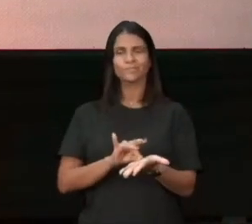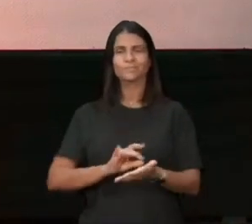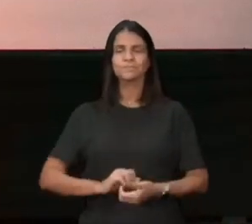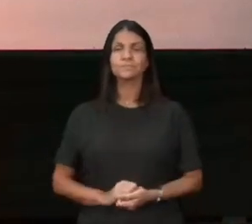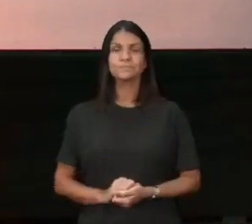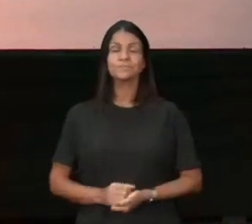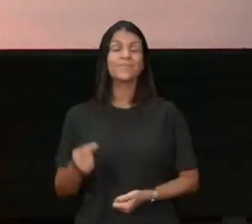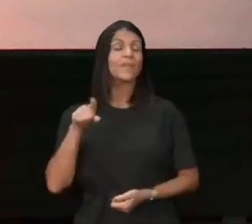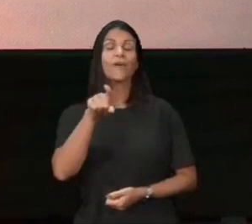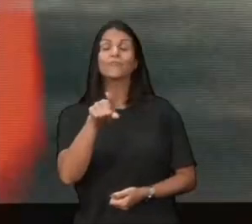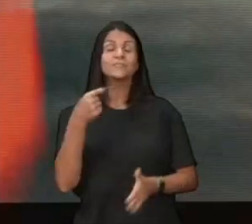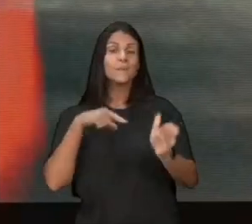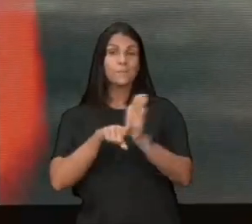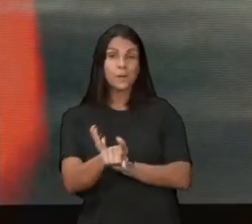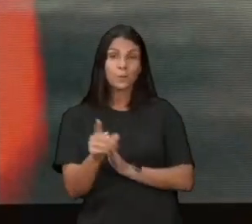você perdeu a ternura?